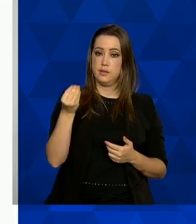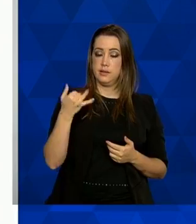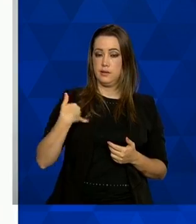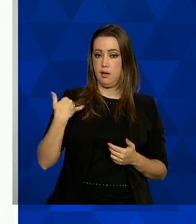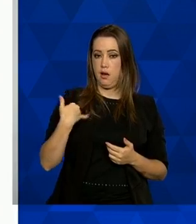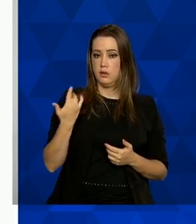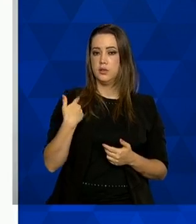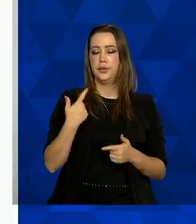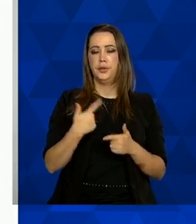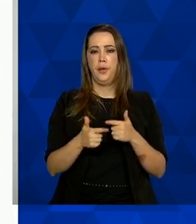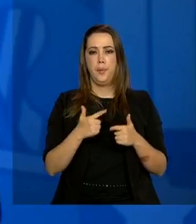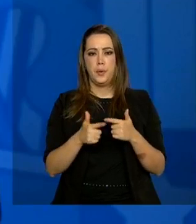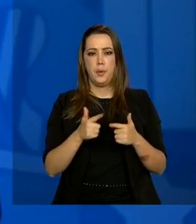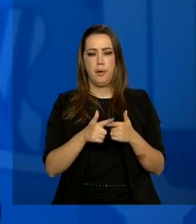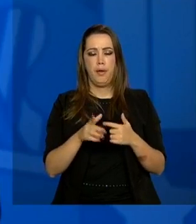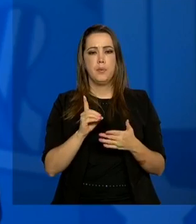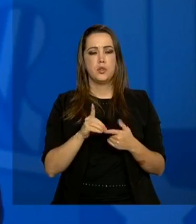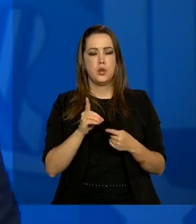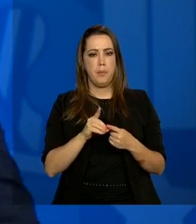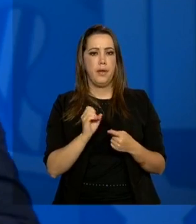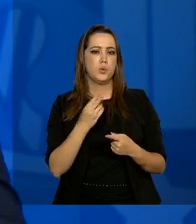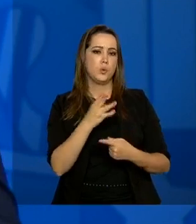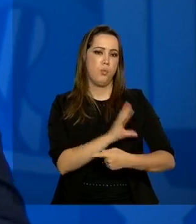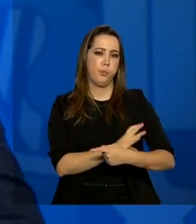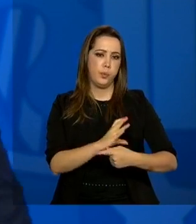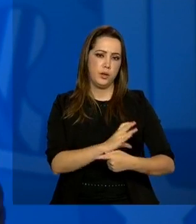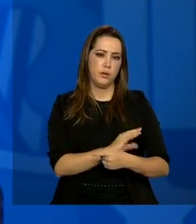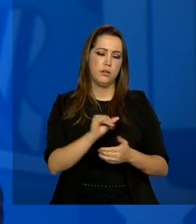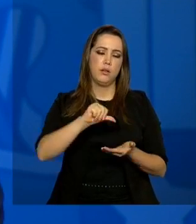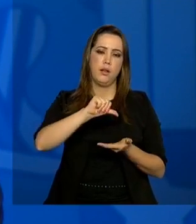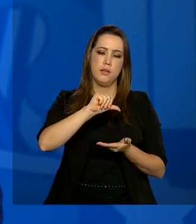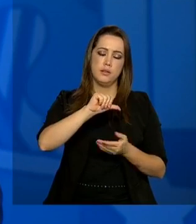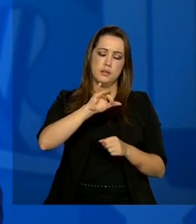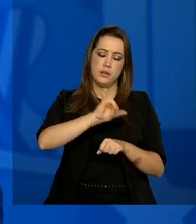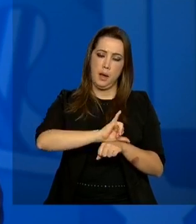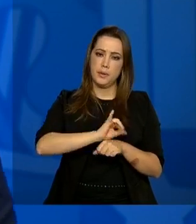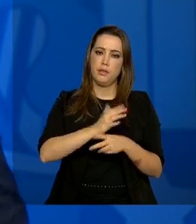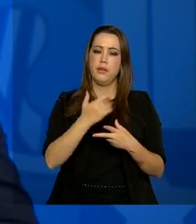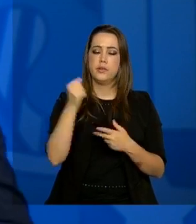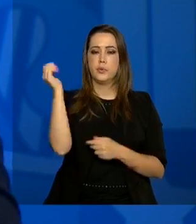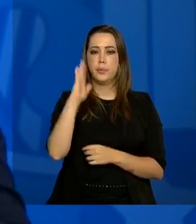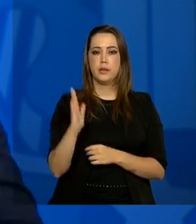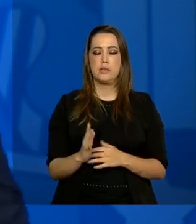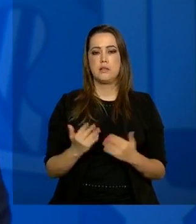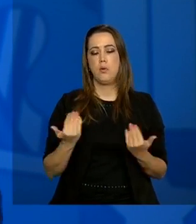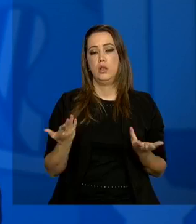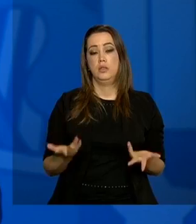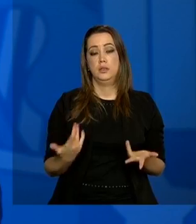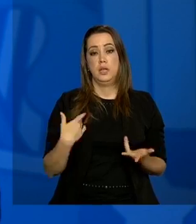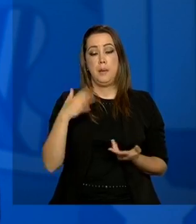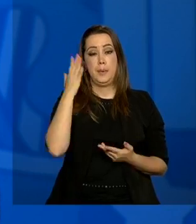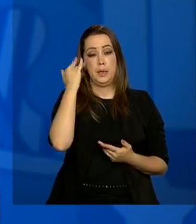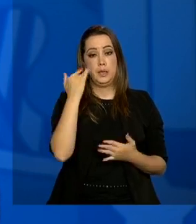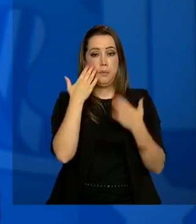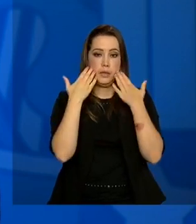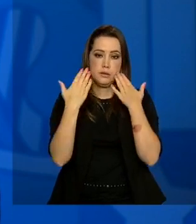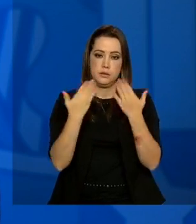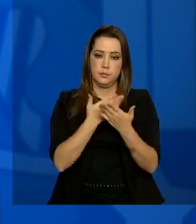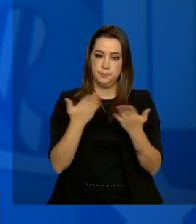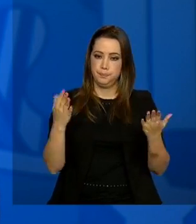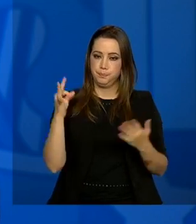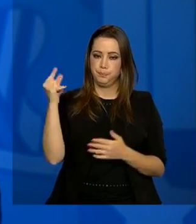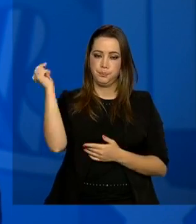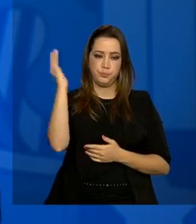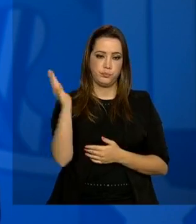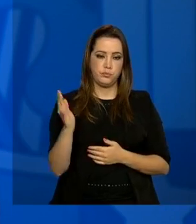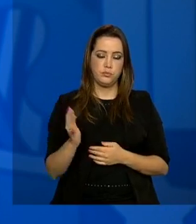diabetes e hipertensão nas capitais brasileiras então espero até amanhã estar disponível para toda a sociedade próximo